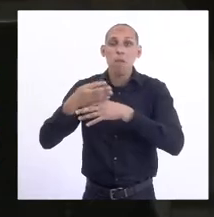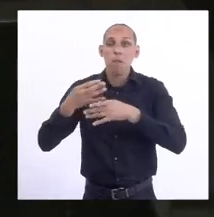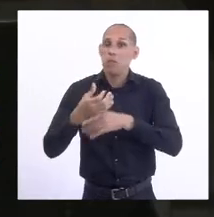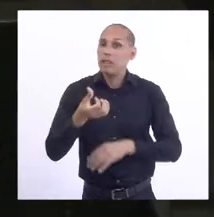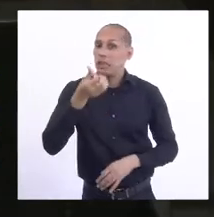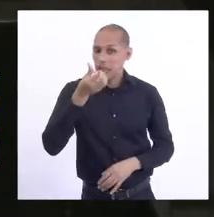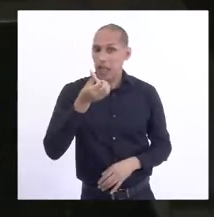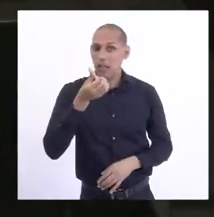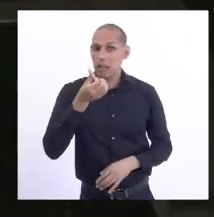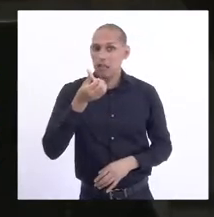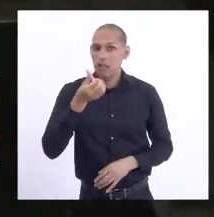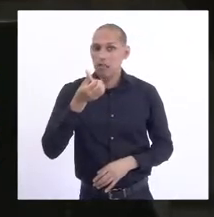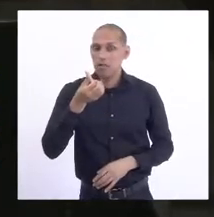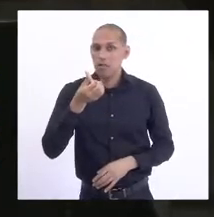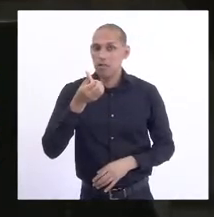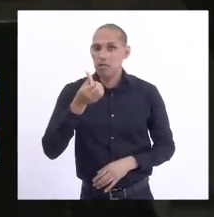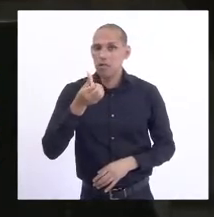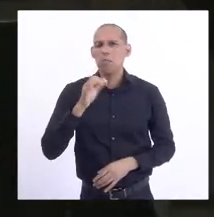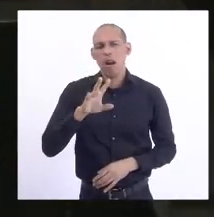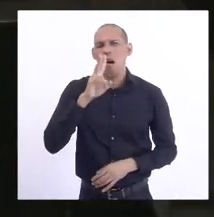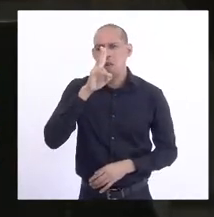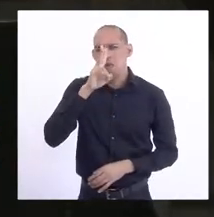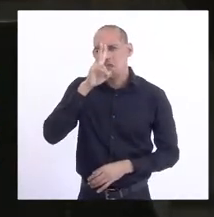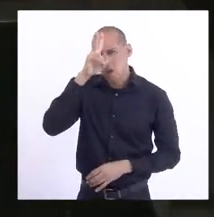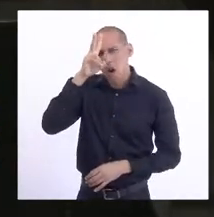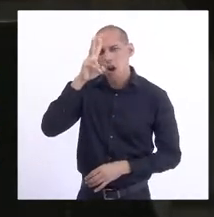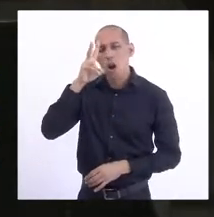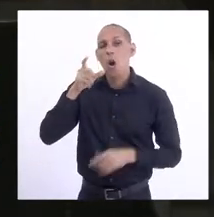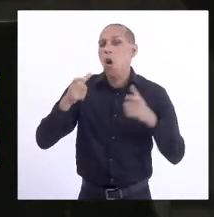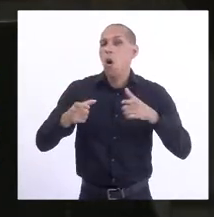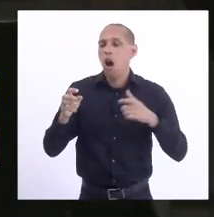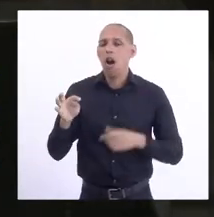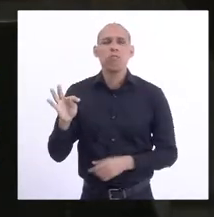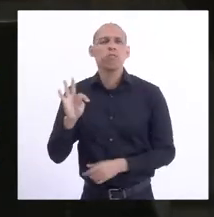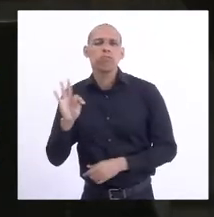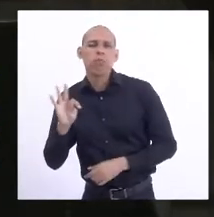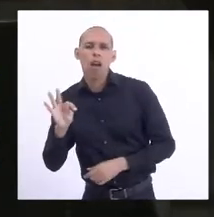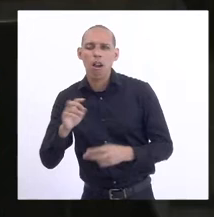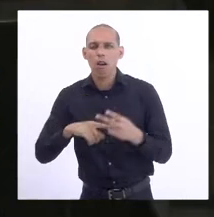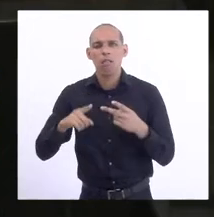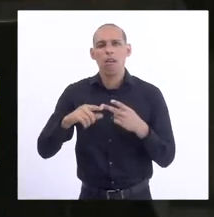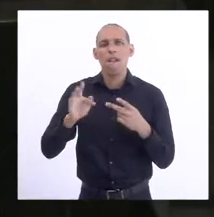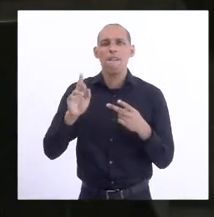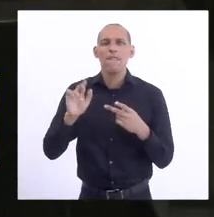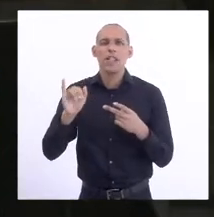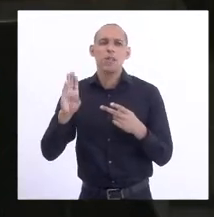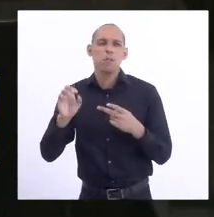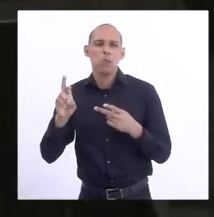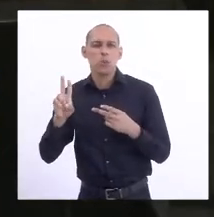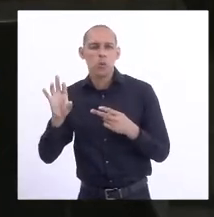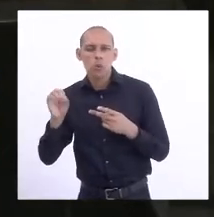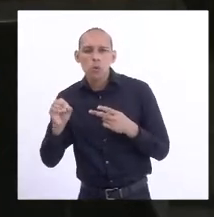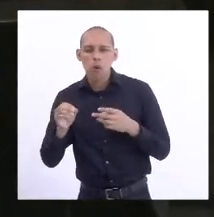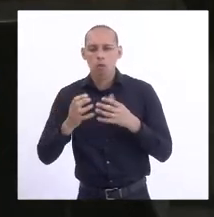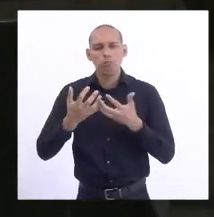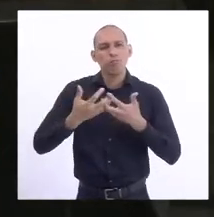Mas, mais forte foi Teresópolis, Friburgo, próprio Petrópolis, Vale do Cuiabá